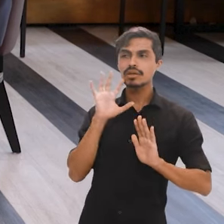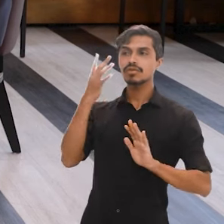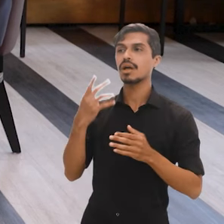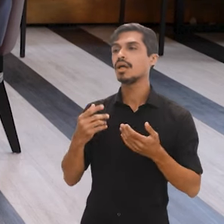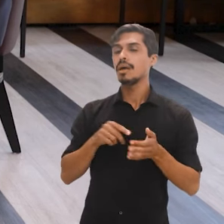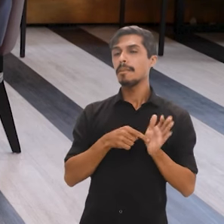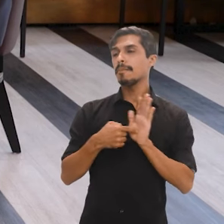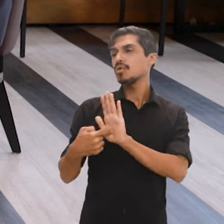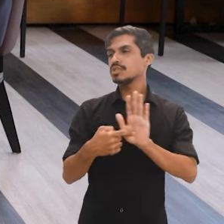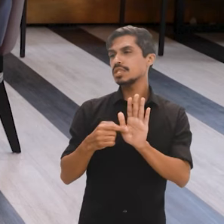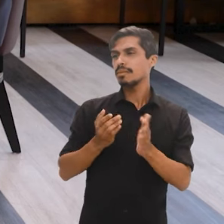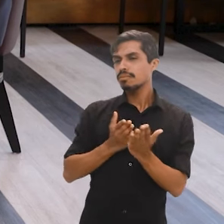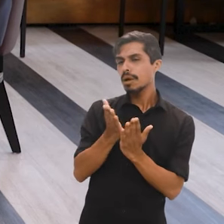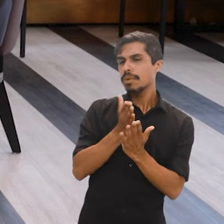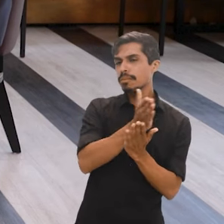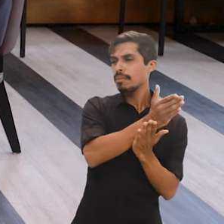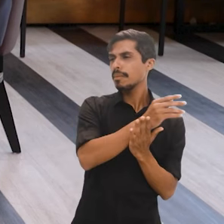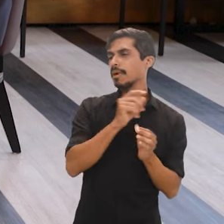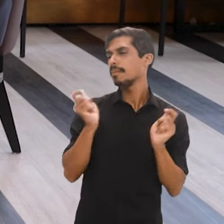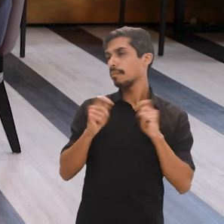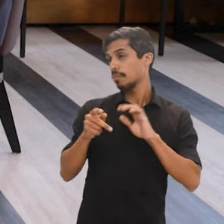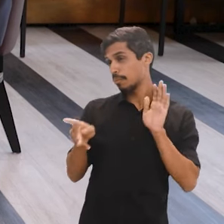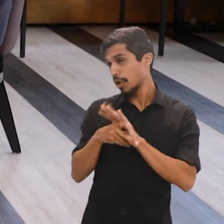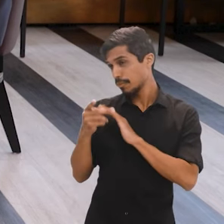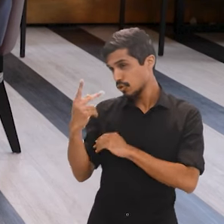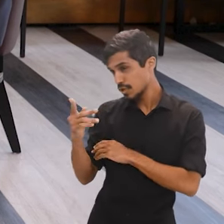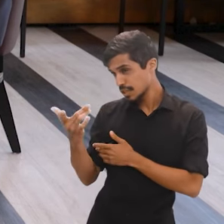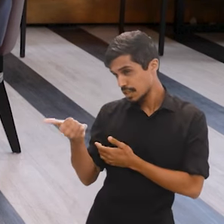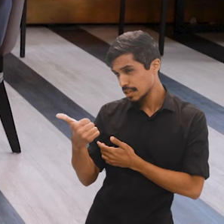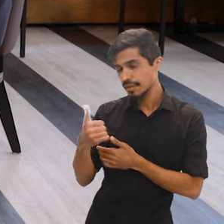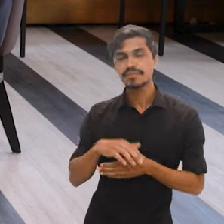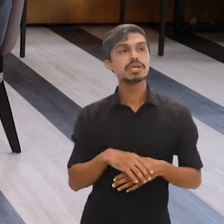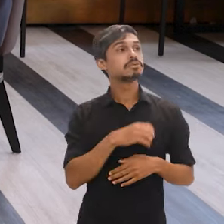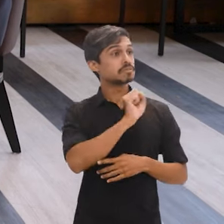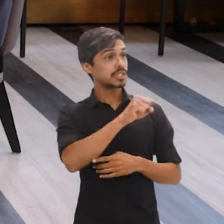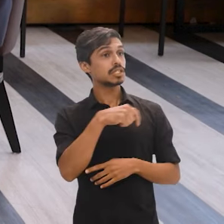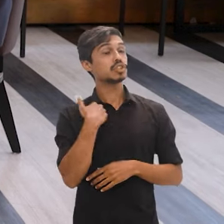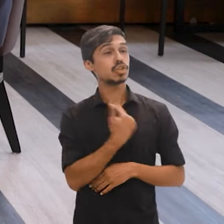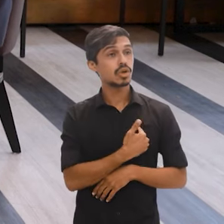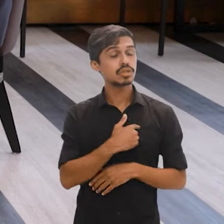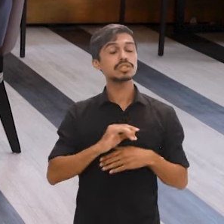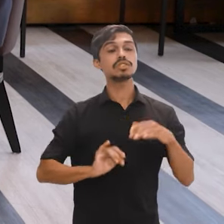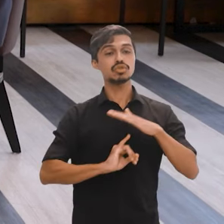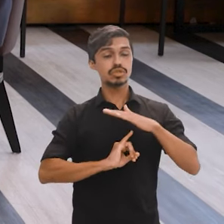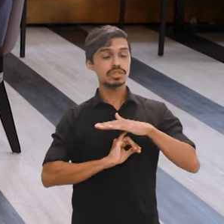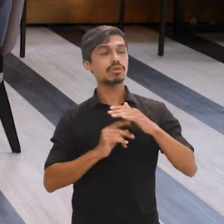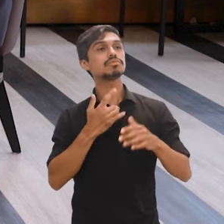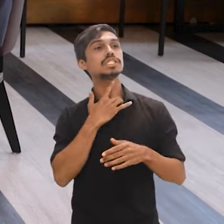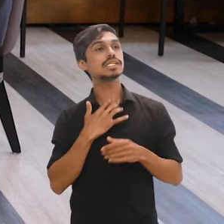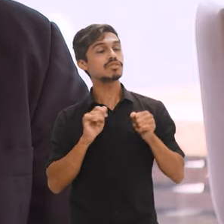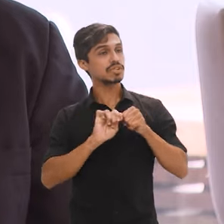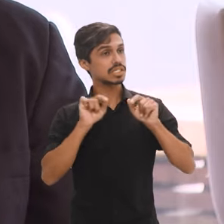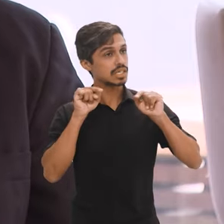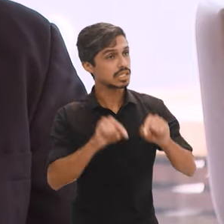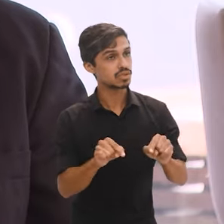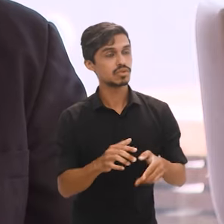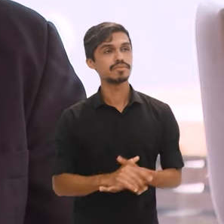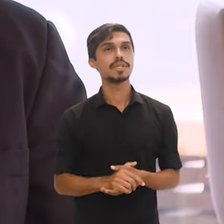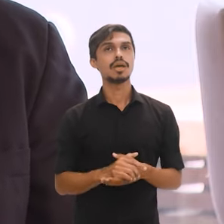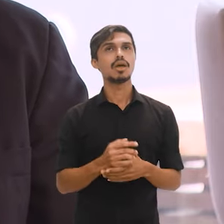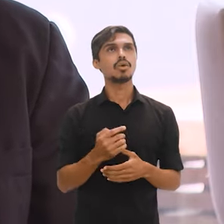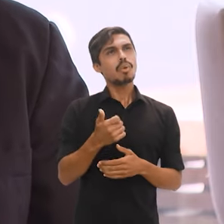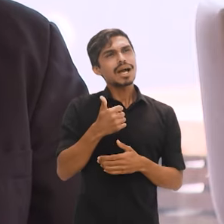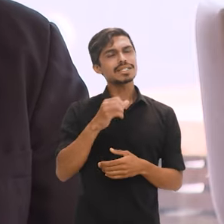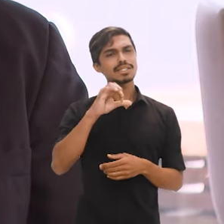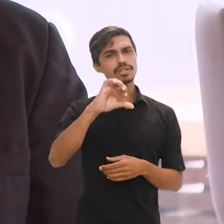apontar caminhos para o fortalecimento do IBGE? Esse é nosso propósito. Nós estamos falando de uma instituição que está próximo de